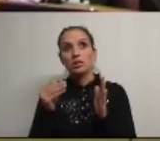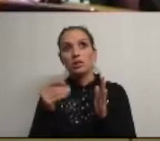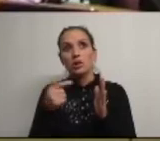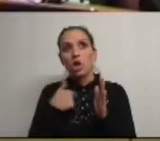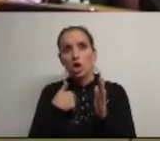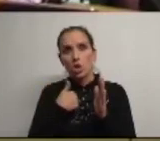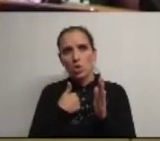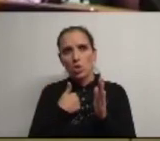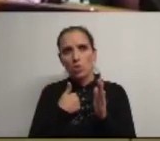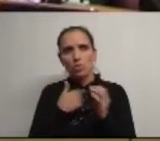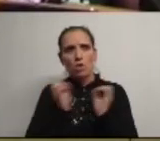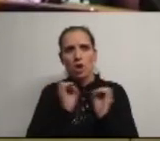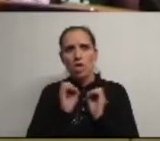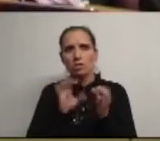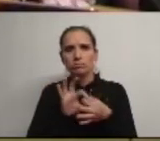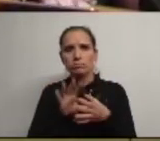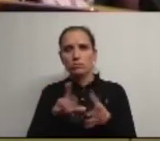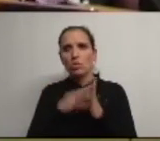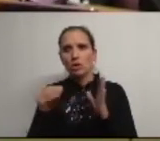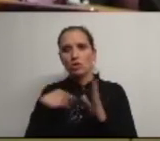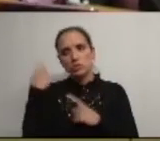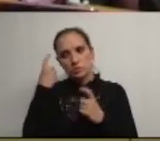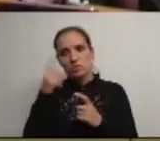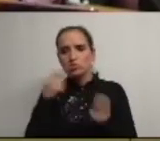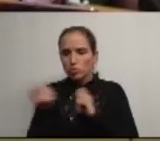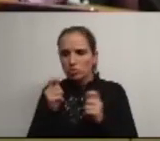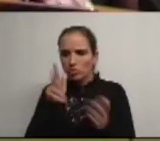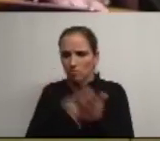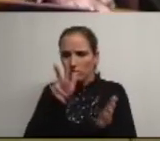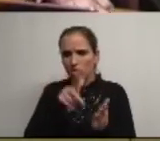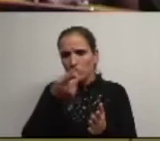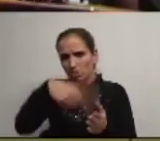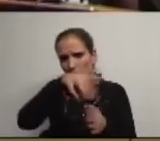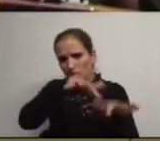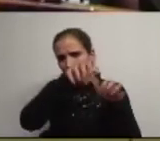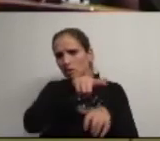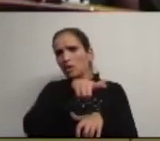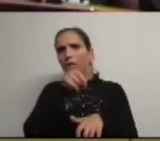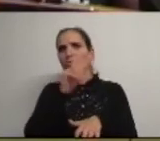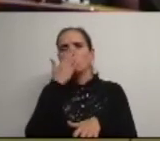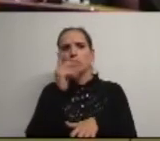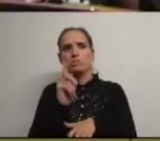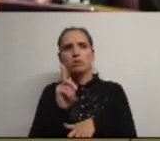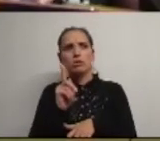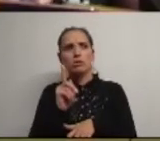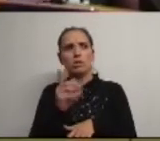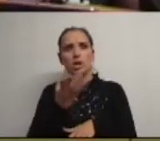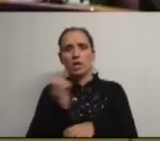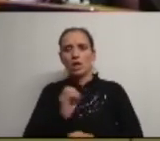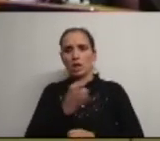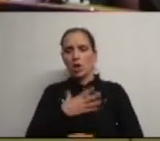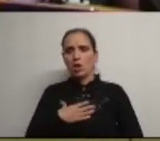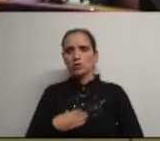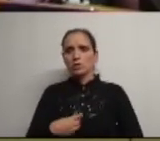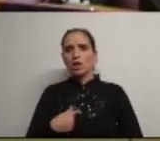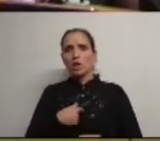Eu é que não tenho nada a ver com o modelo Eu pensava que tinha sido discutido e aprovado pelos seus membros da Assembleia mas parece que não ninguém gosta dele Eu